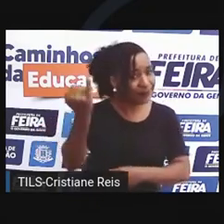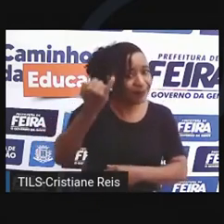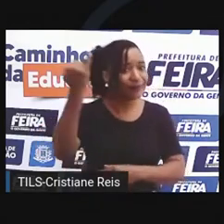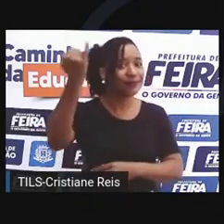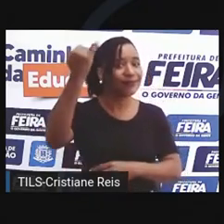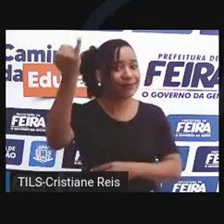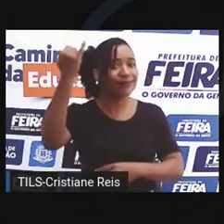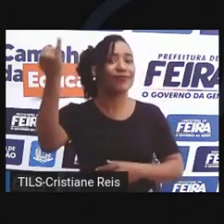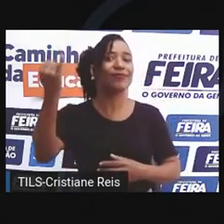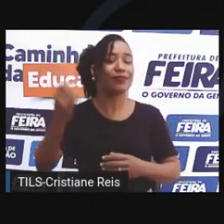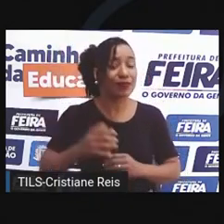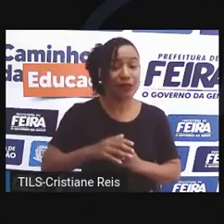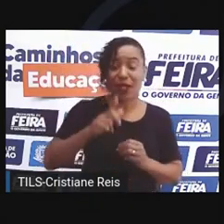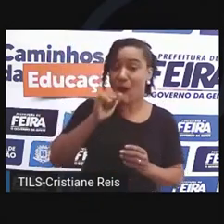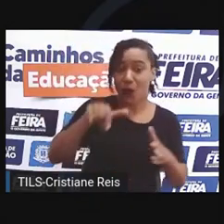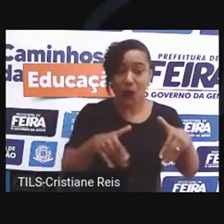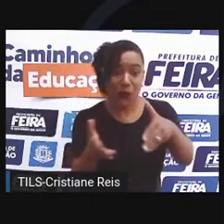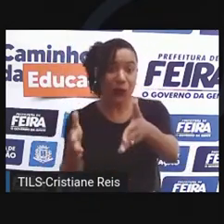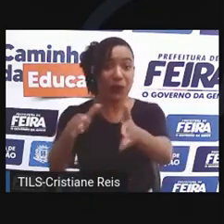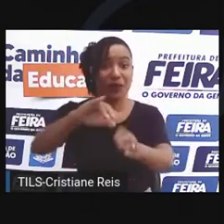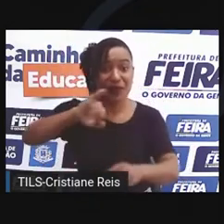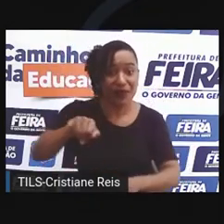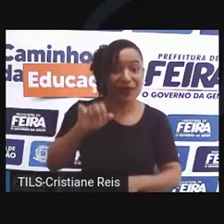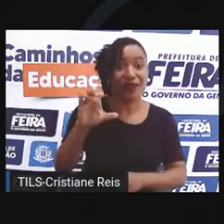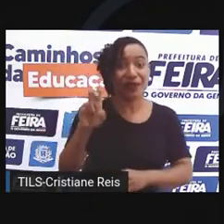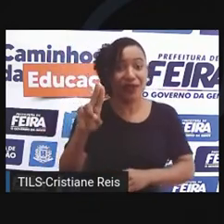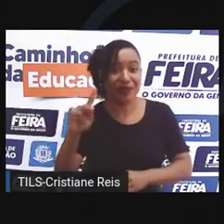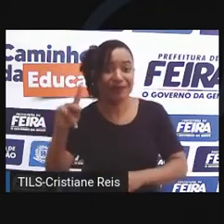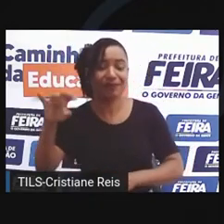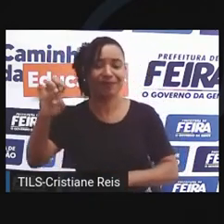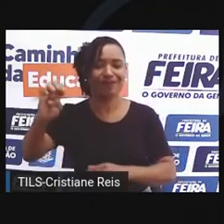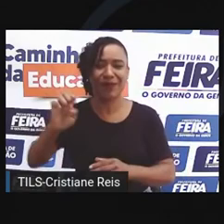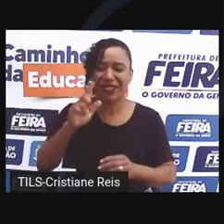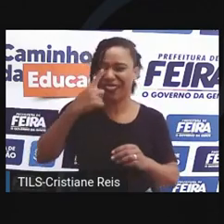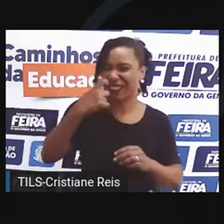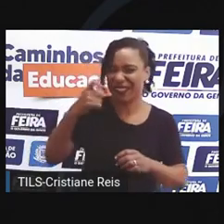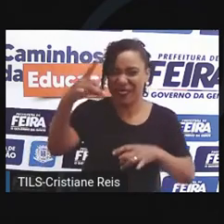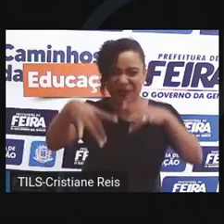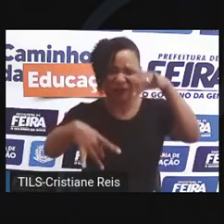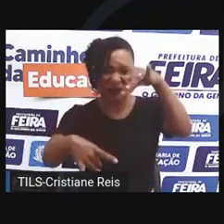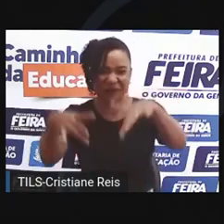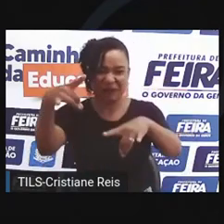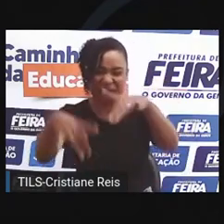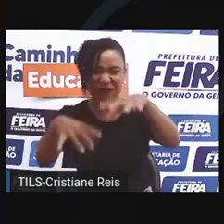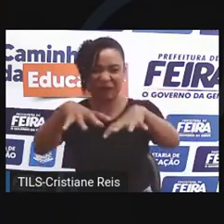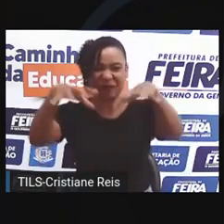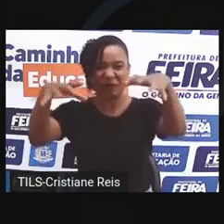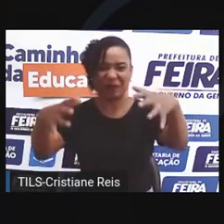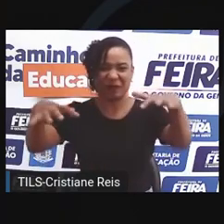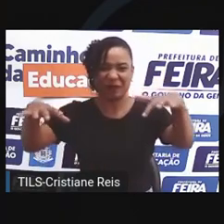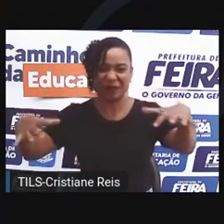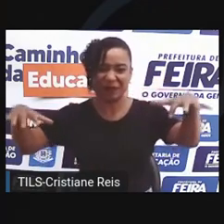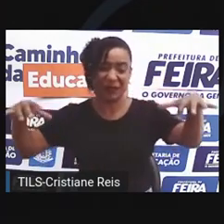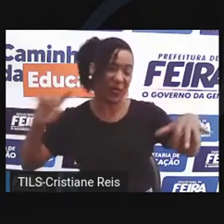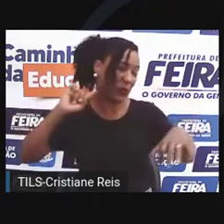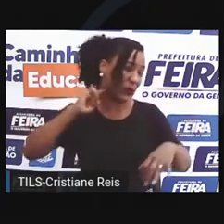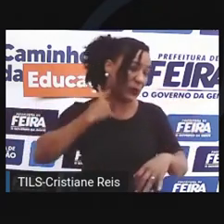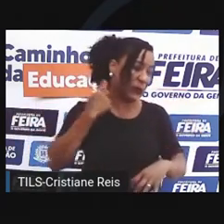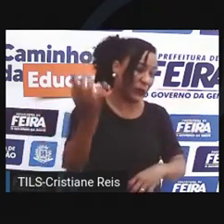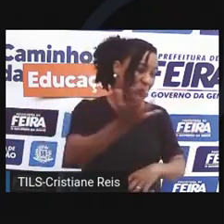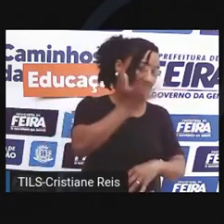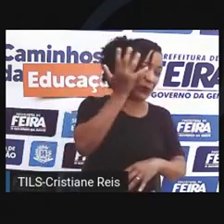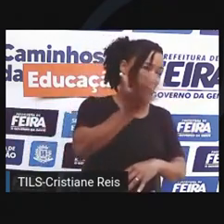rio já fit Vive sem respiração Com tanta esdoto canalizado